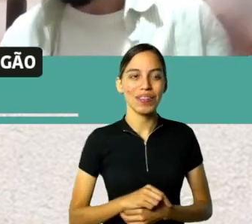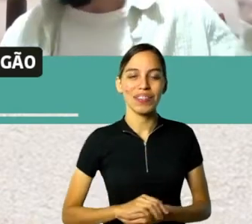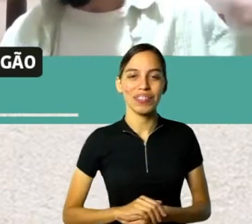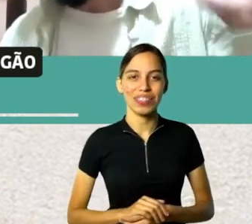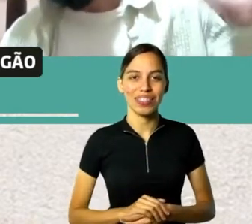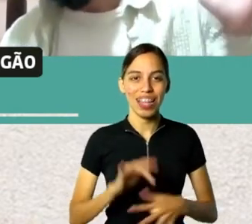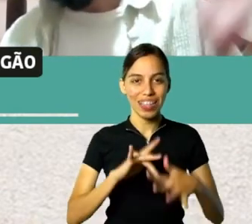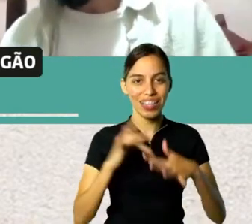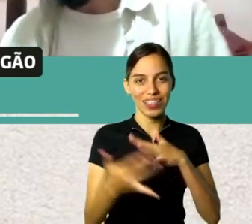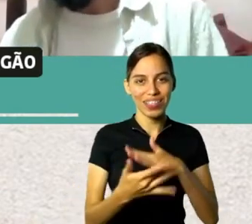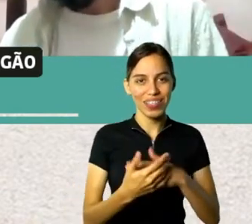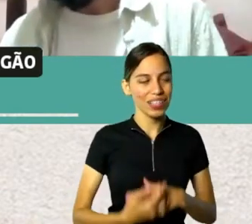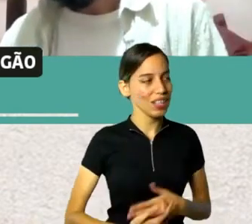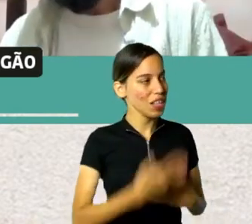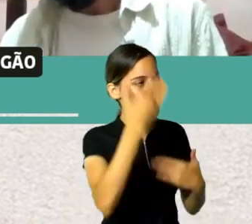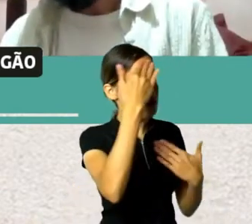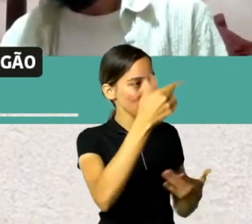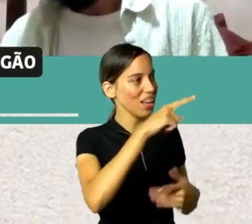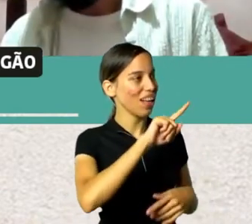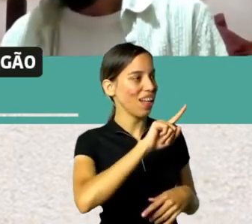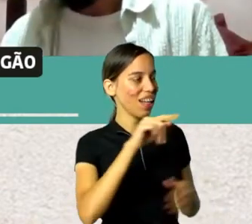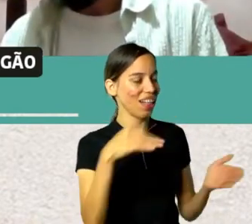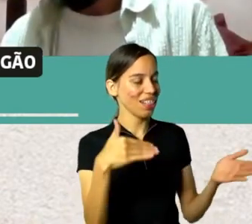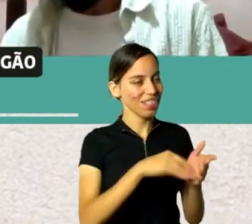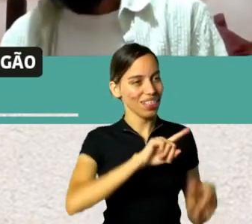Valeu. Obrigadão. Tudo de bom. Até mais, gente. Obrigada. Obrigada. Obrigada. Obrigado.